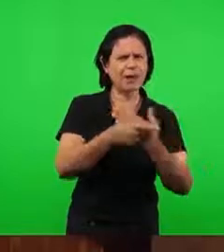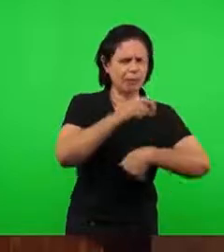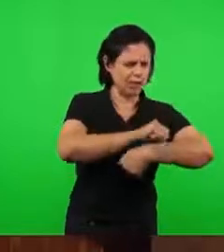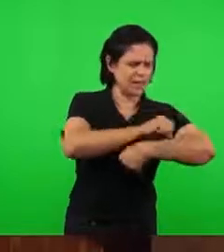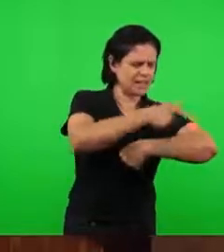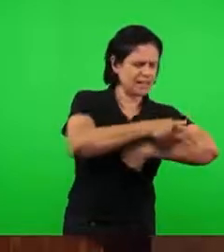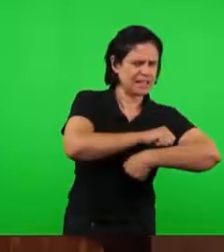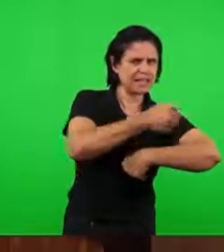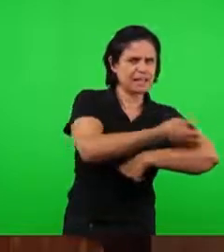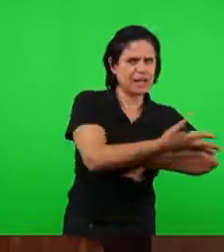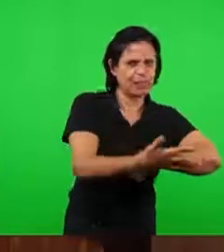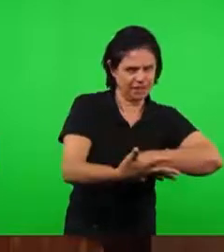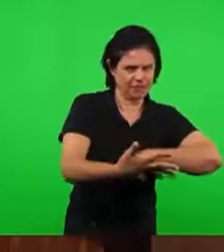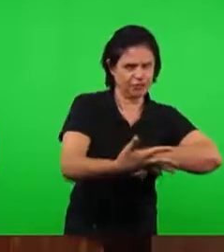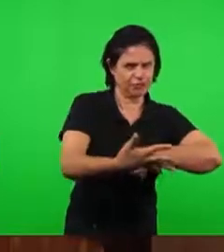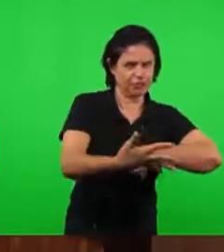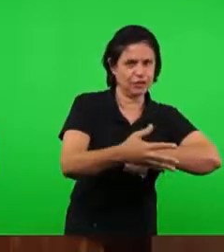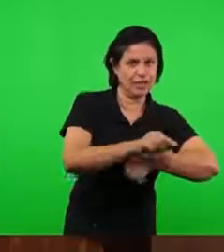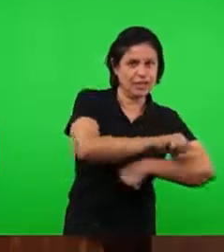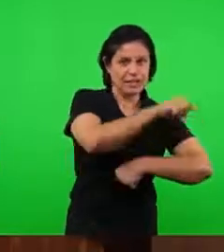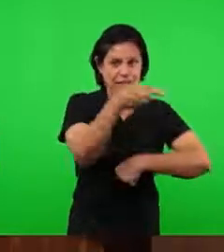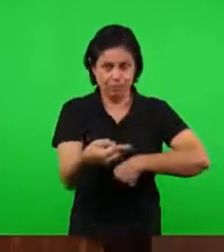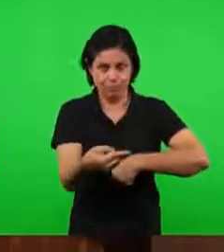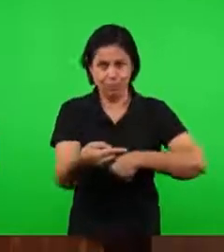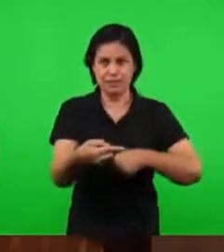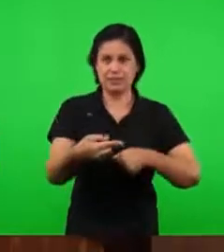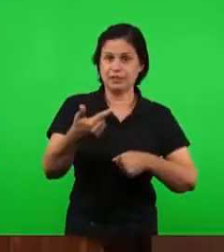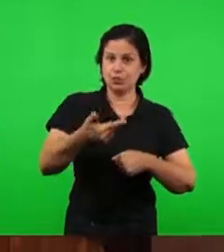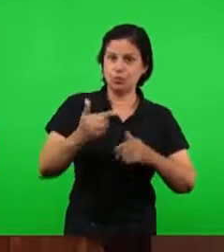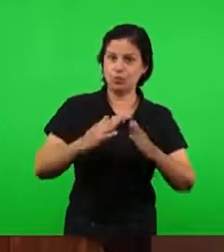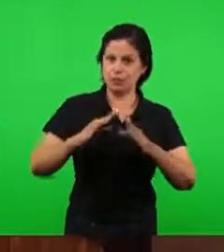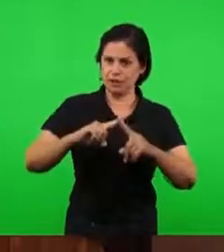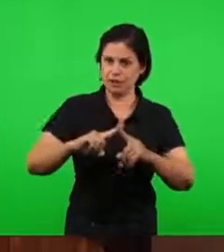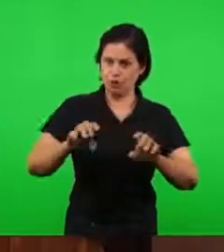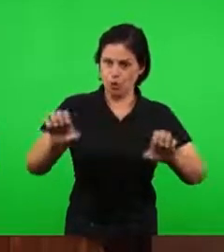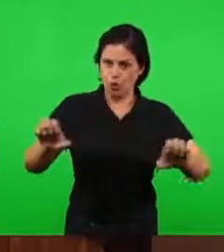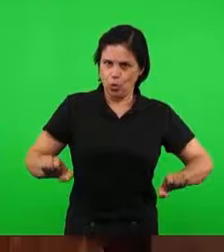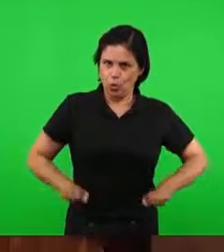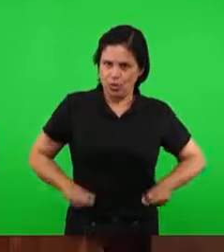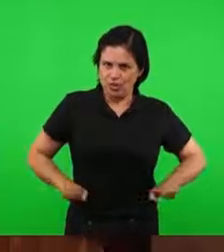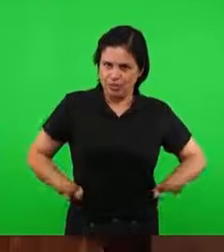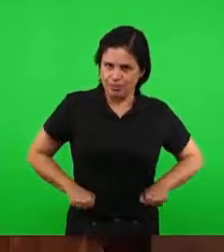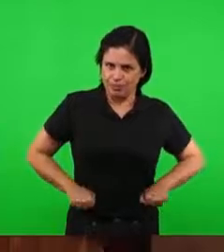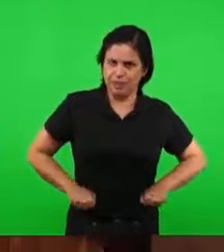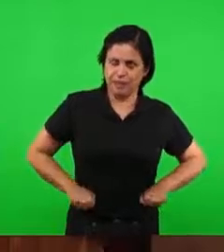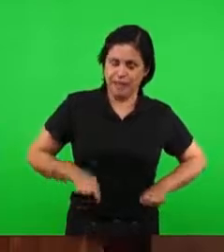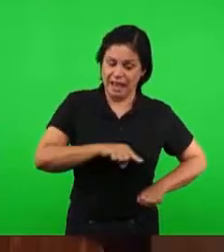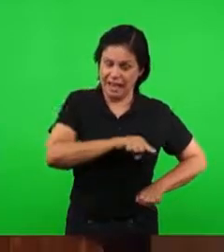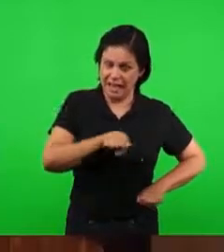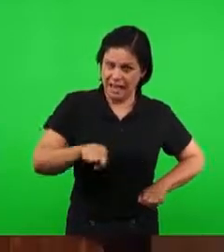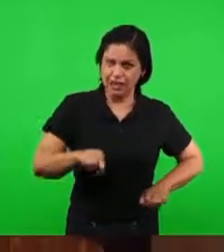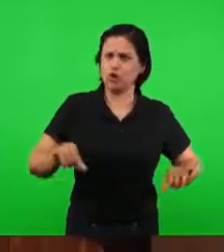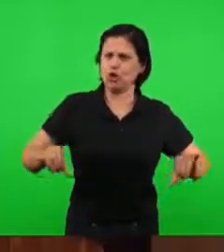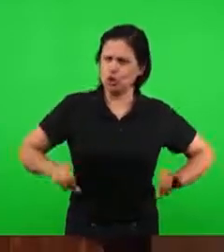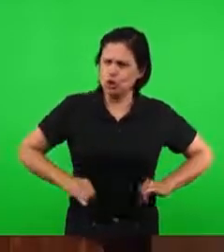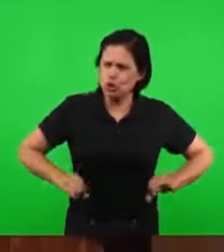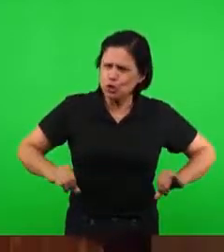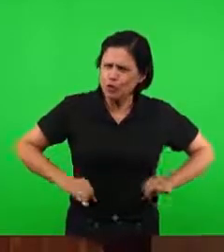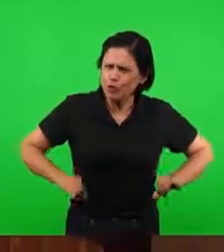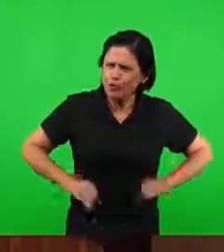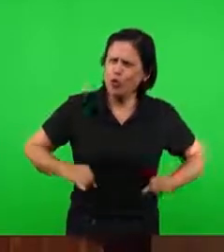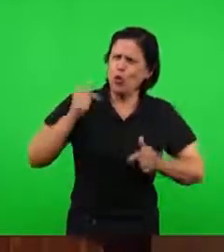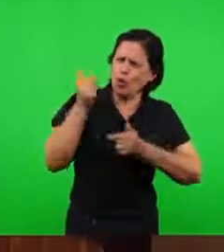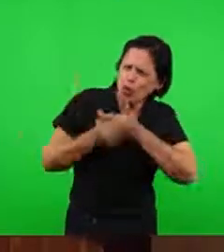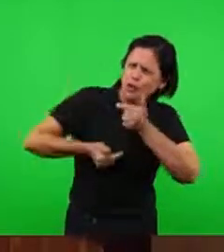A igreja de Esmirna foi o sofrimento, o período de grandes lutas para que